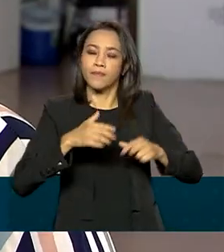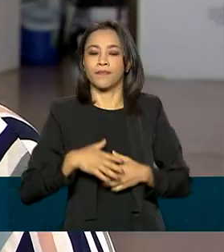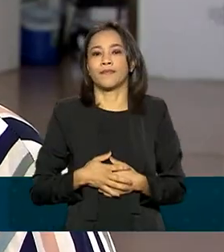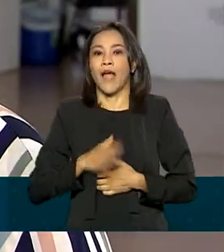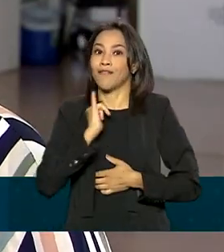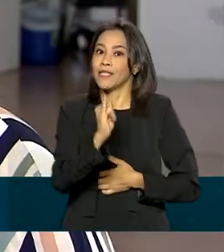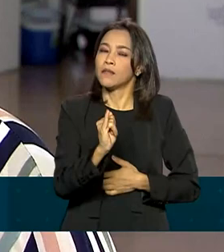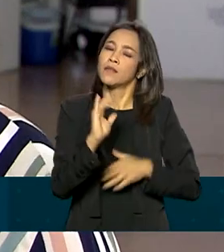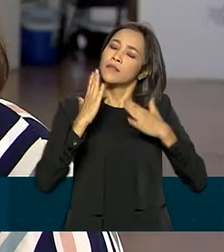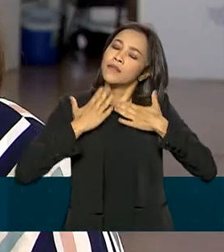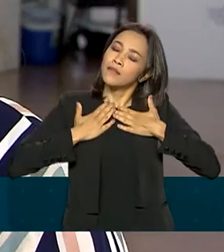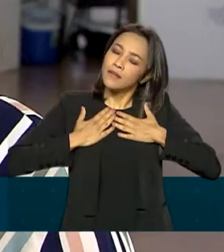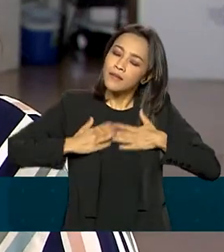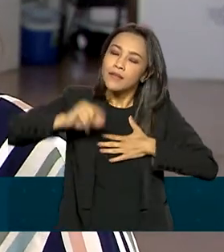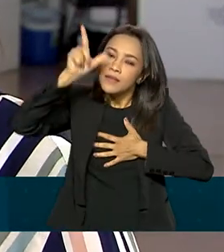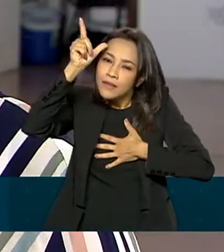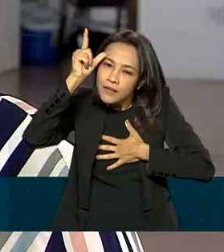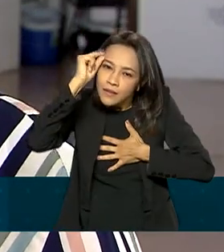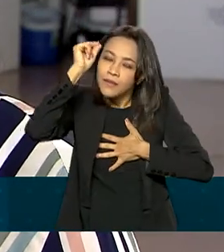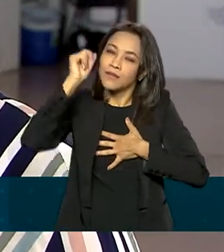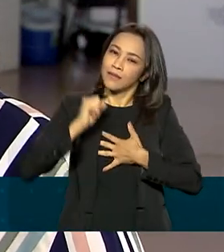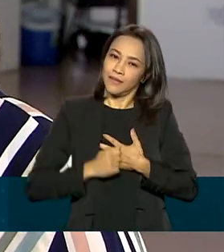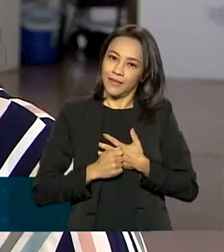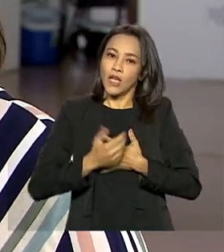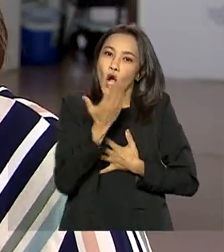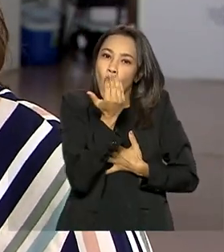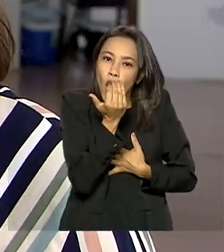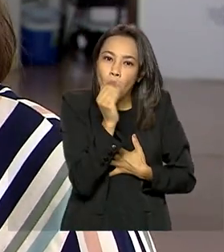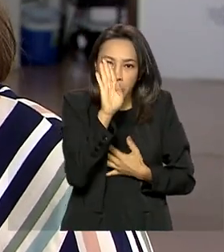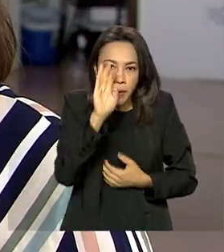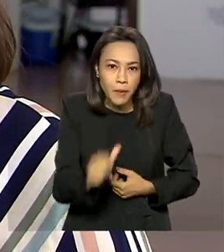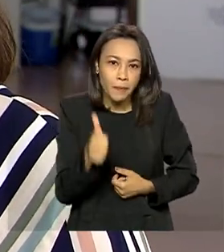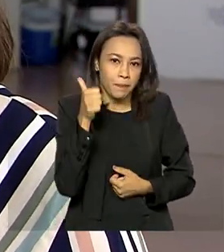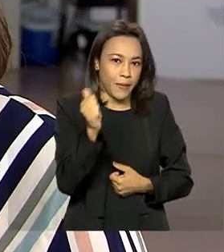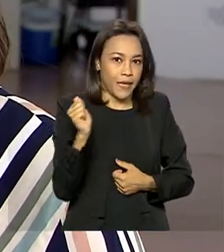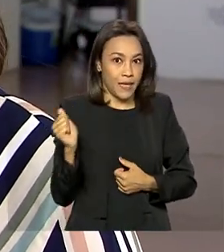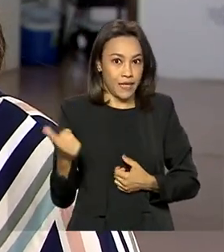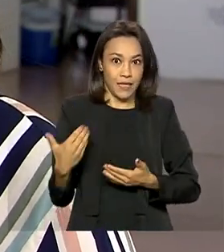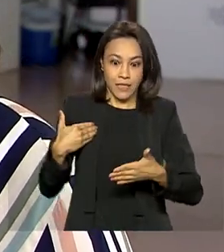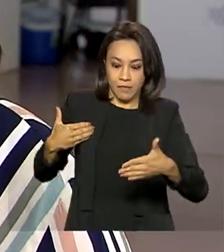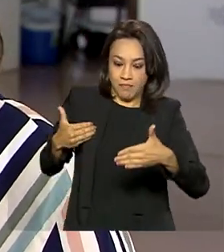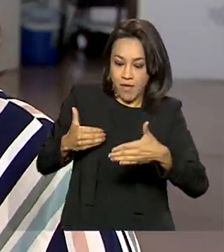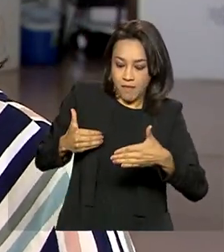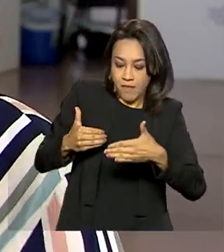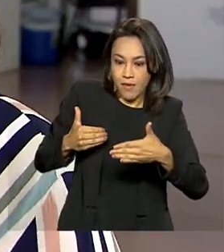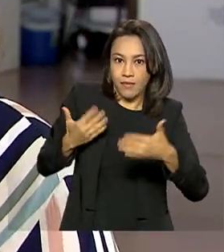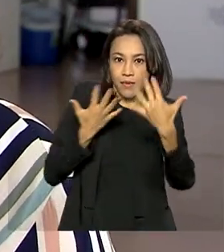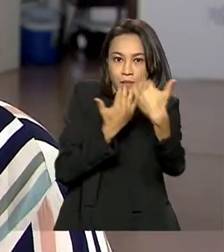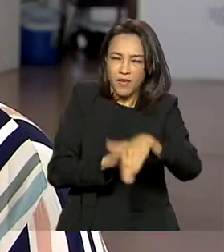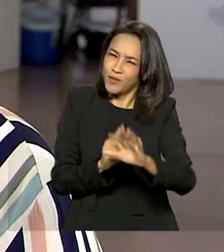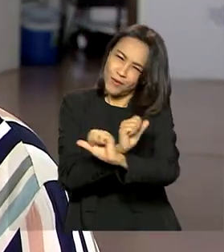Descanse, certo? Se alimente muito bem, principalmente nesses últimos dias, que tudo vai dar certo.